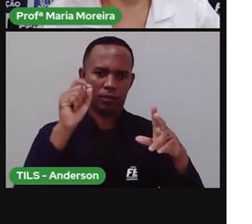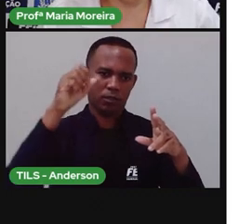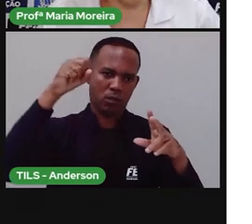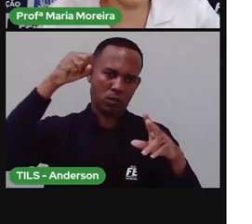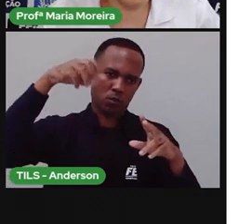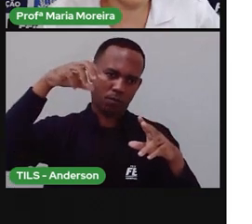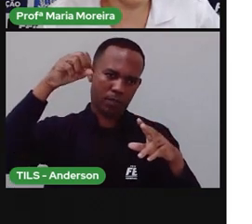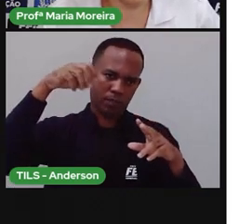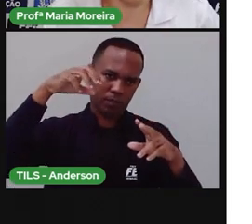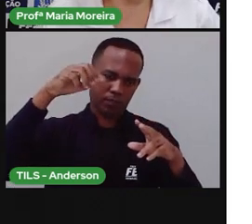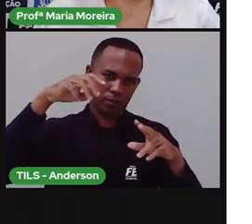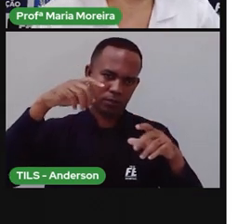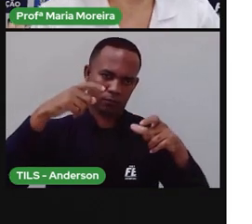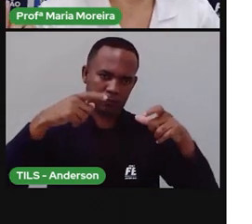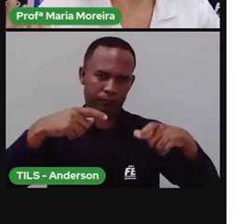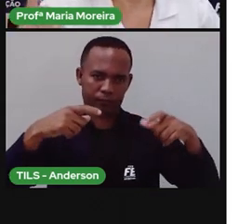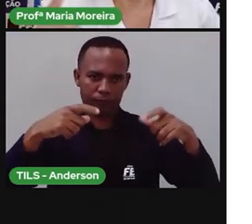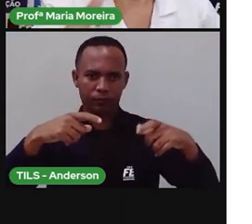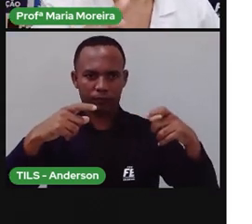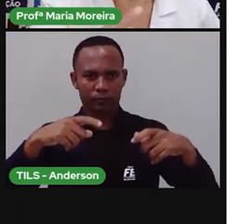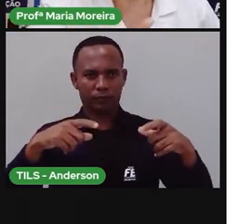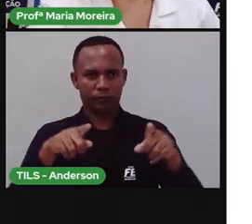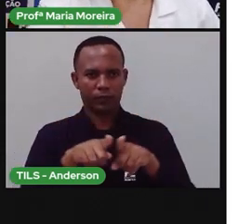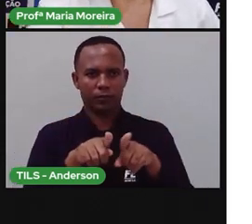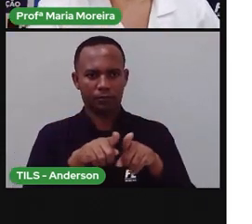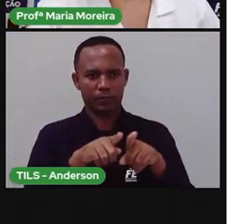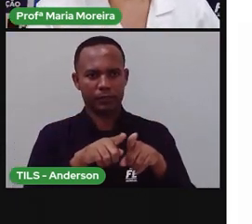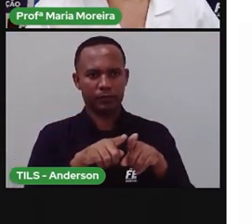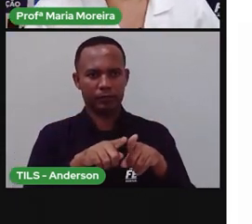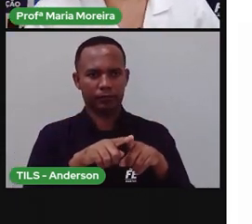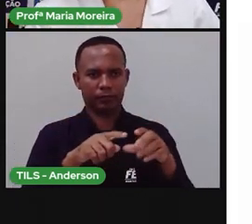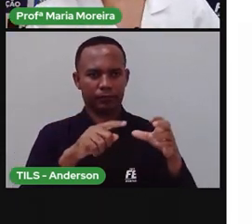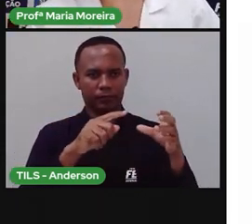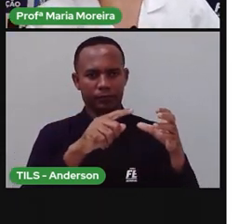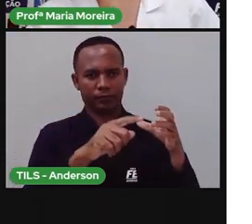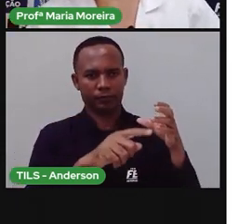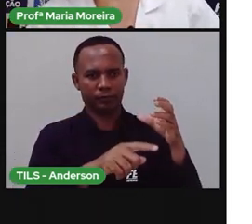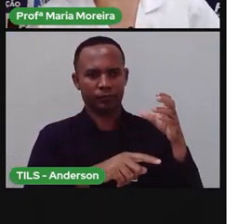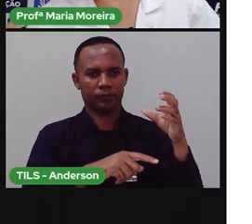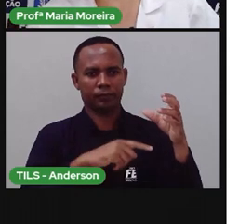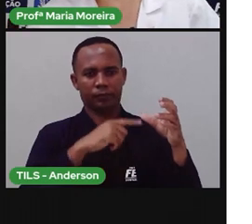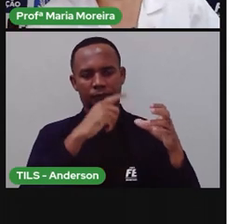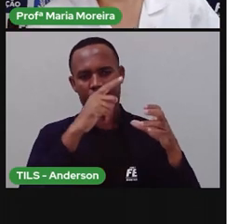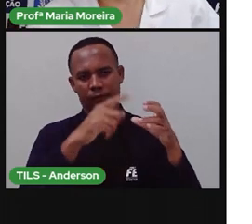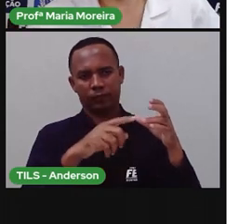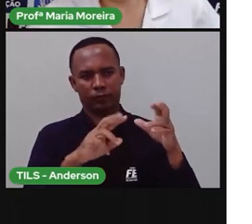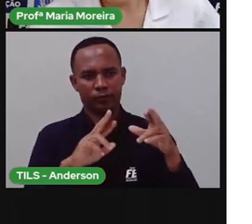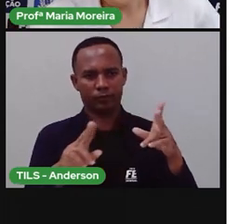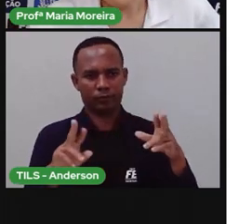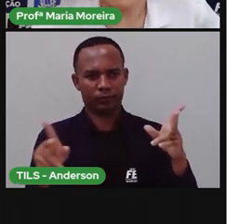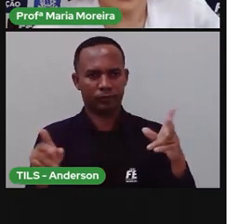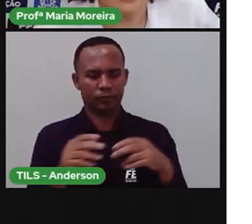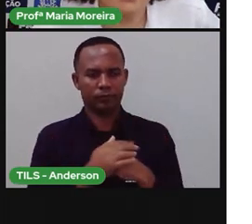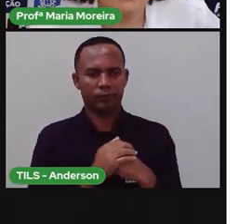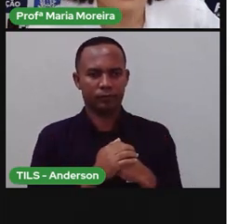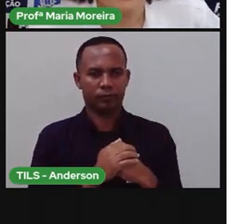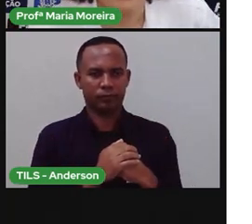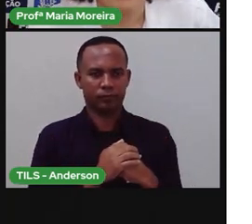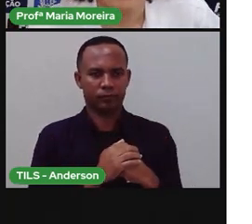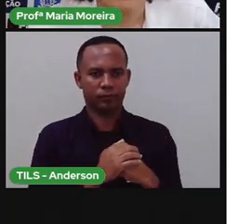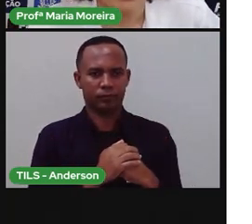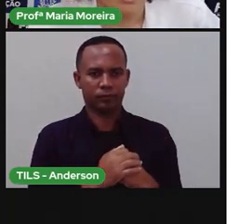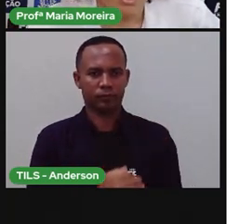nas áreas do planeta. E aí ele tem, ó... Primavera, verão, outono e inverno. Certo?